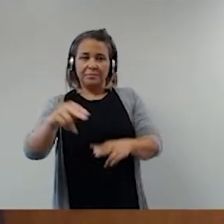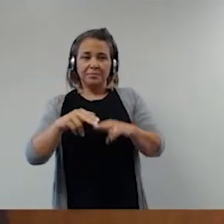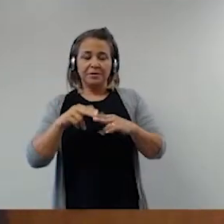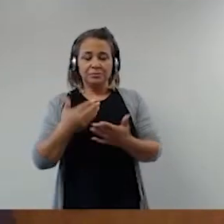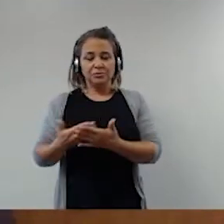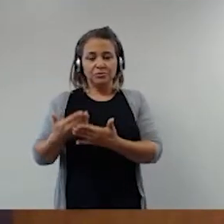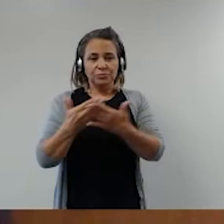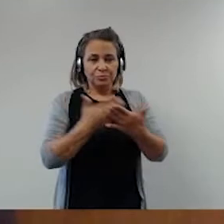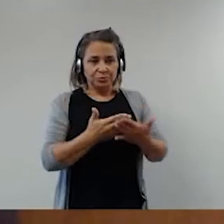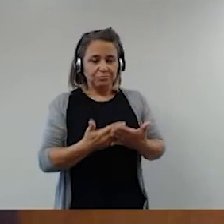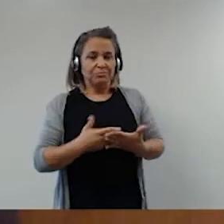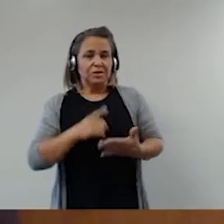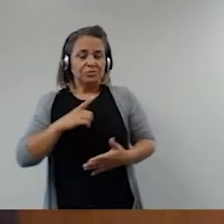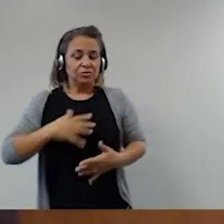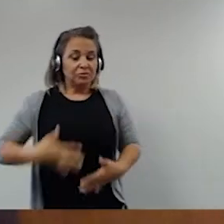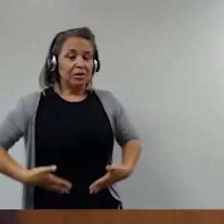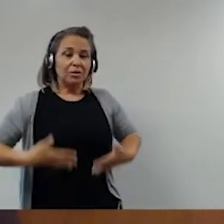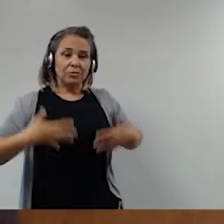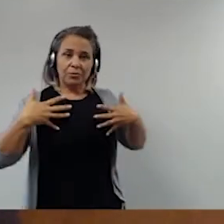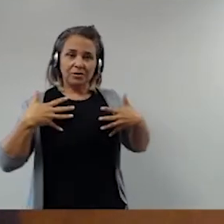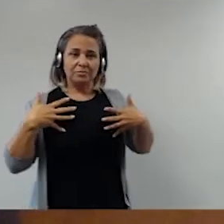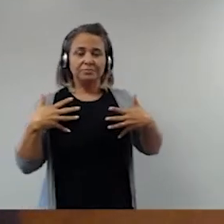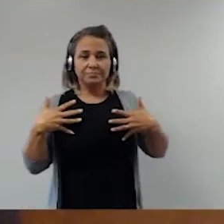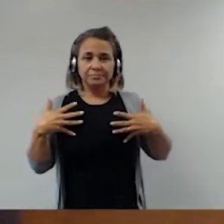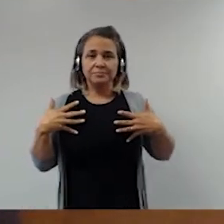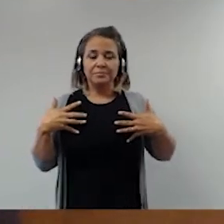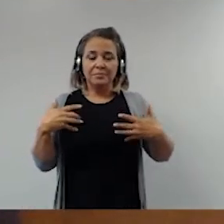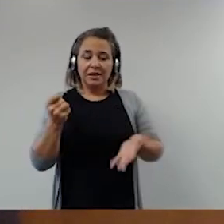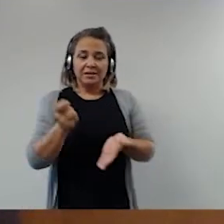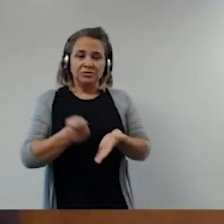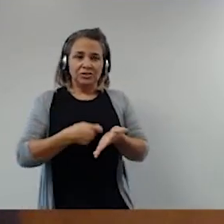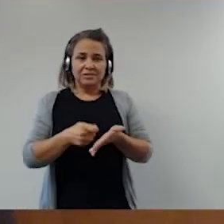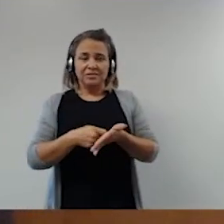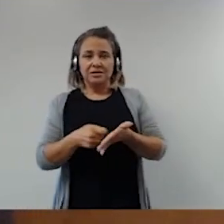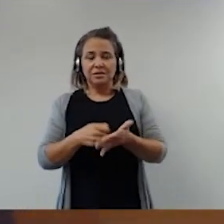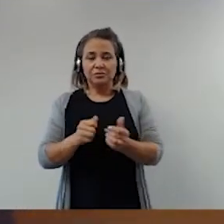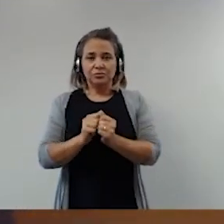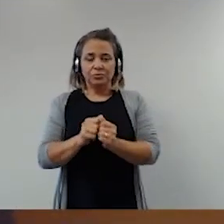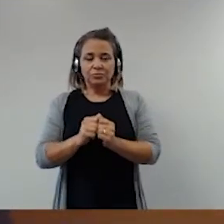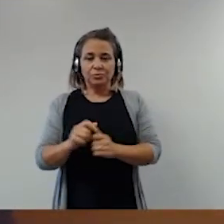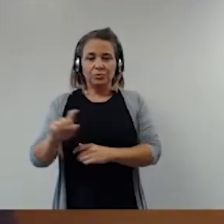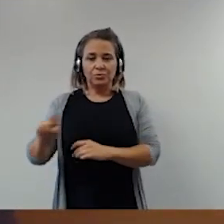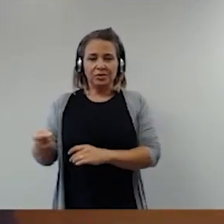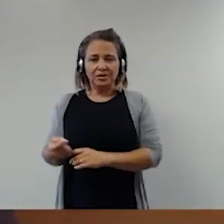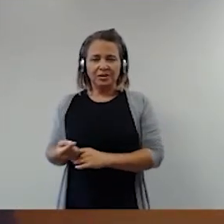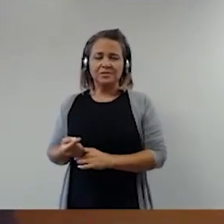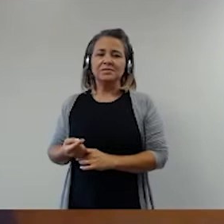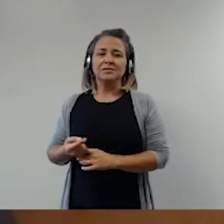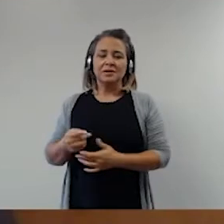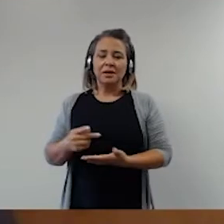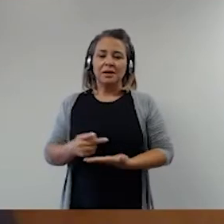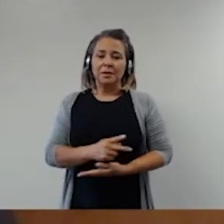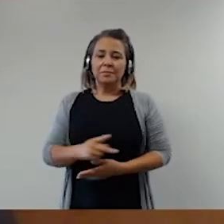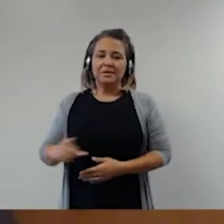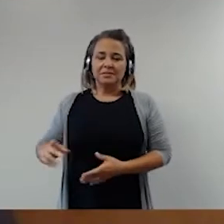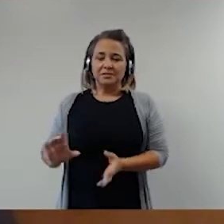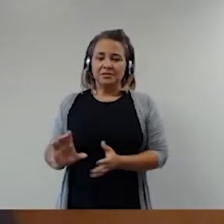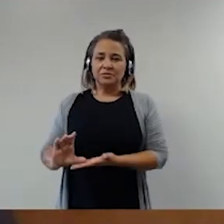Constitucionais, eu tive a honra de assinar um parecer ao lado do nosso ex-Batonier, presidente da Comissão,